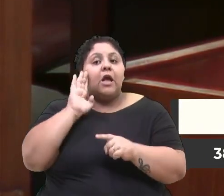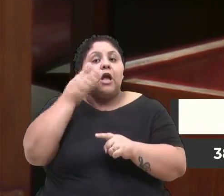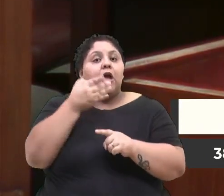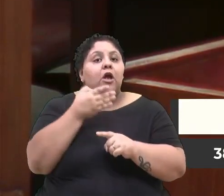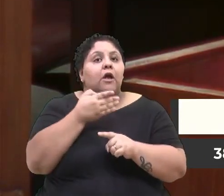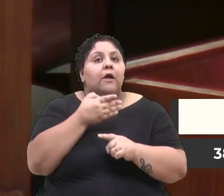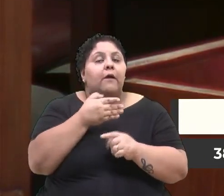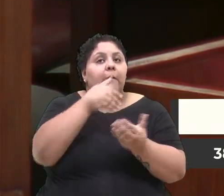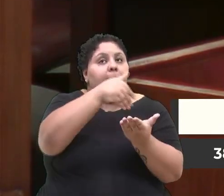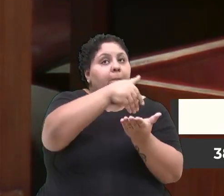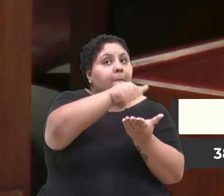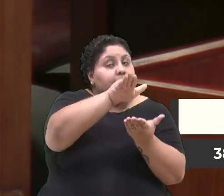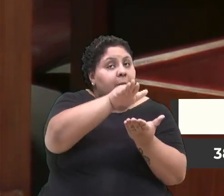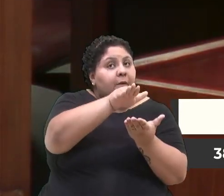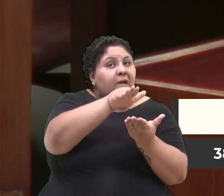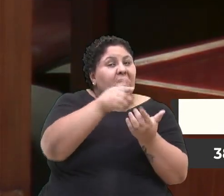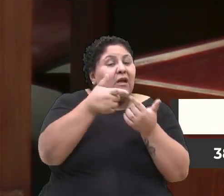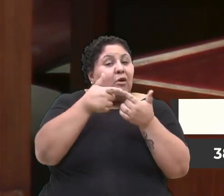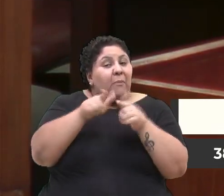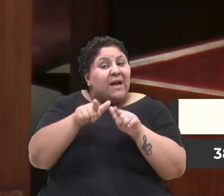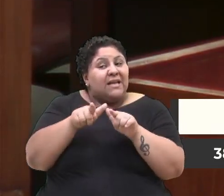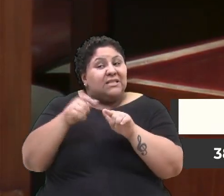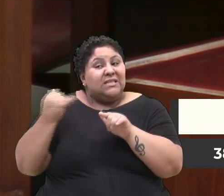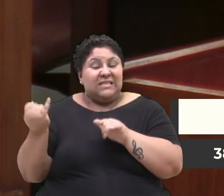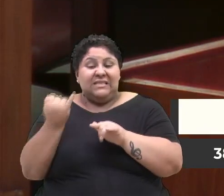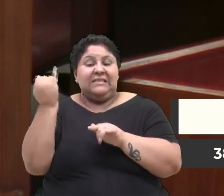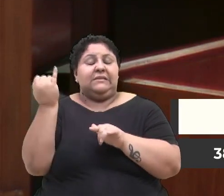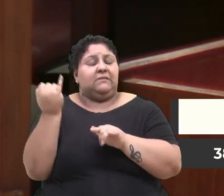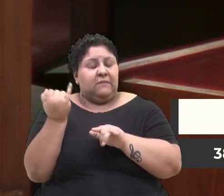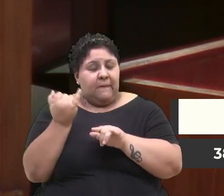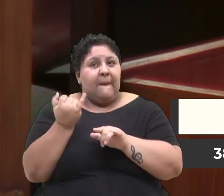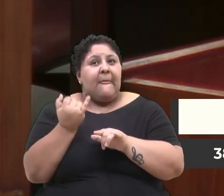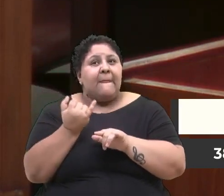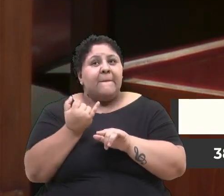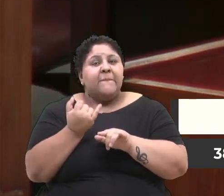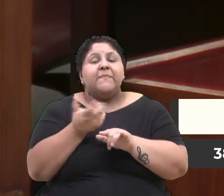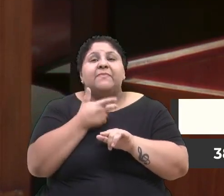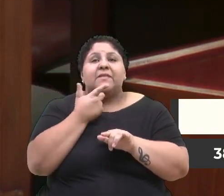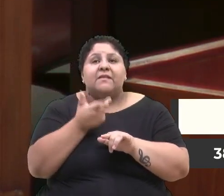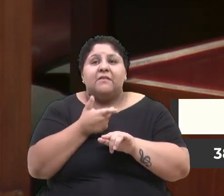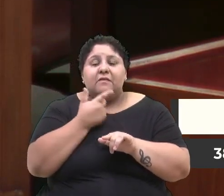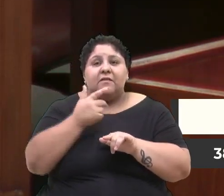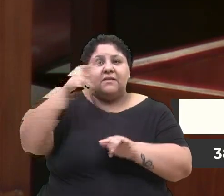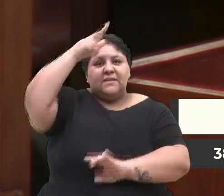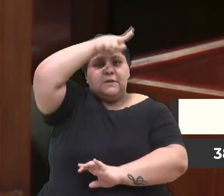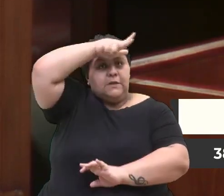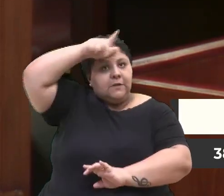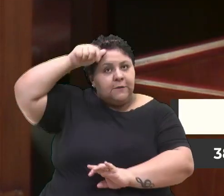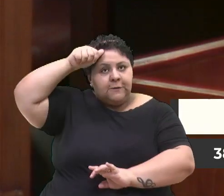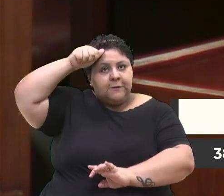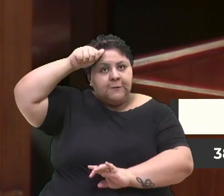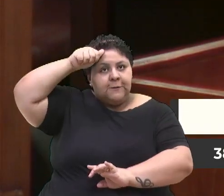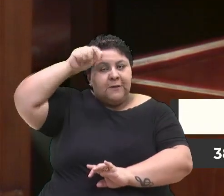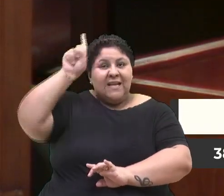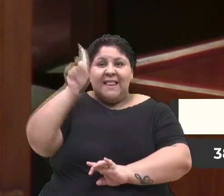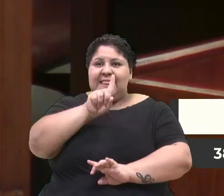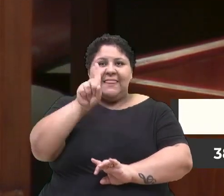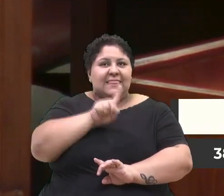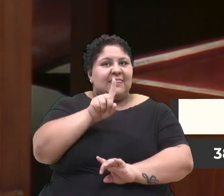demissões, mas o mais importante é que eles dizem que a Prefeitura não paga,